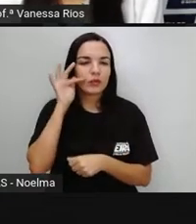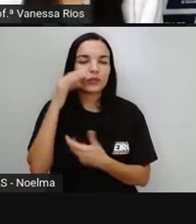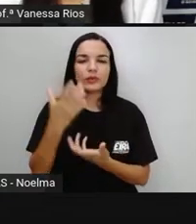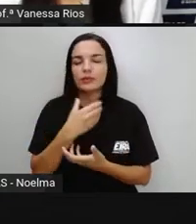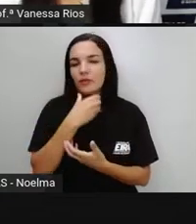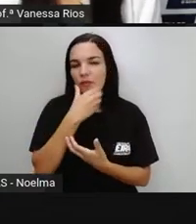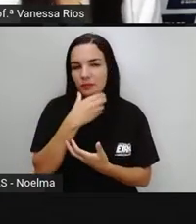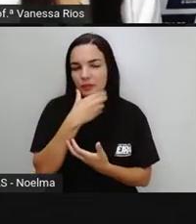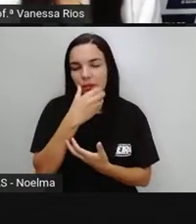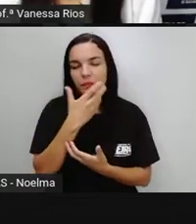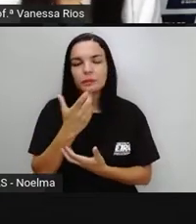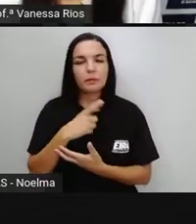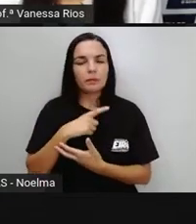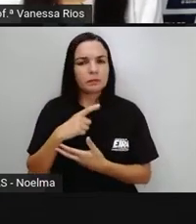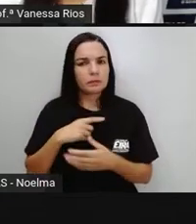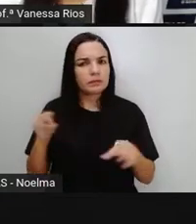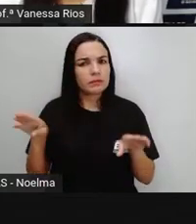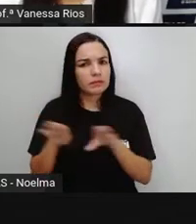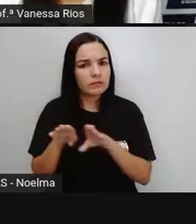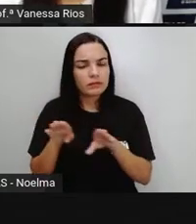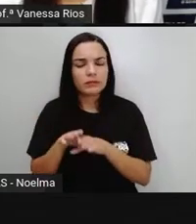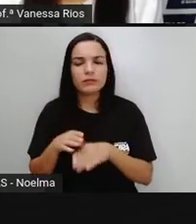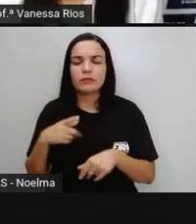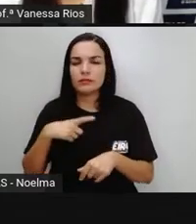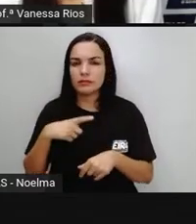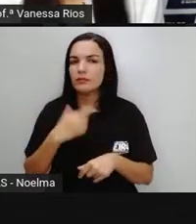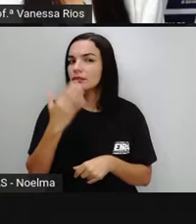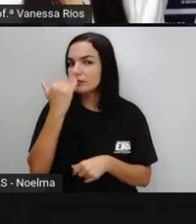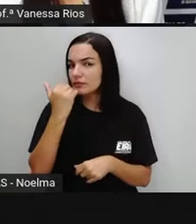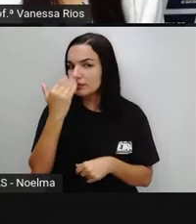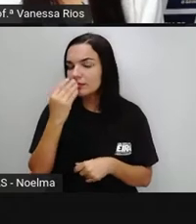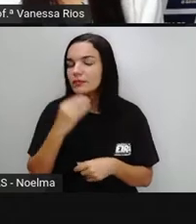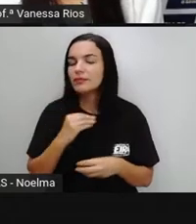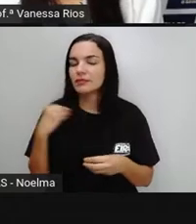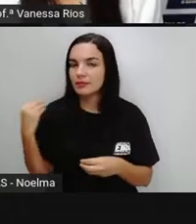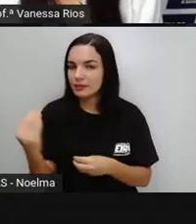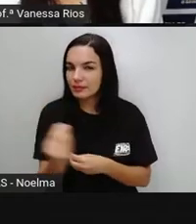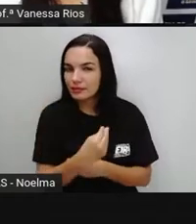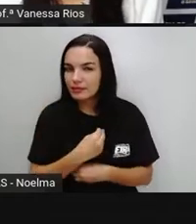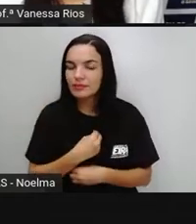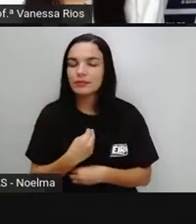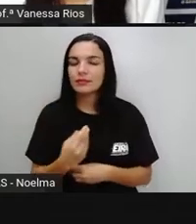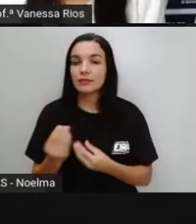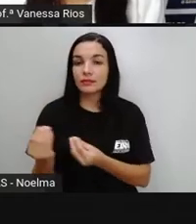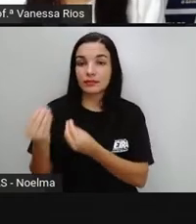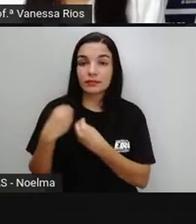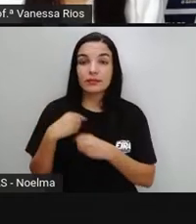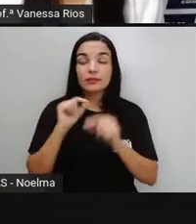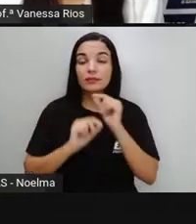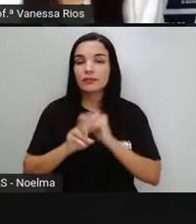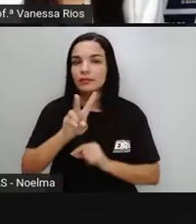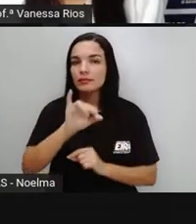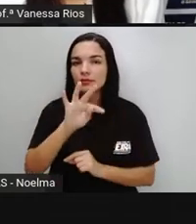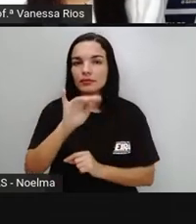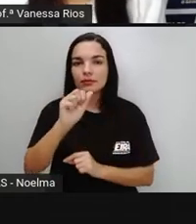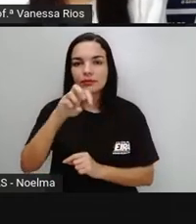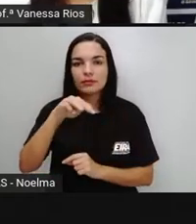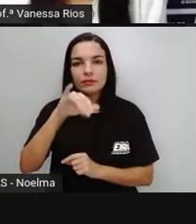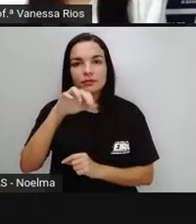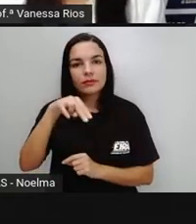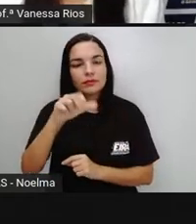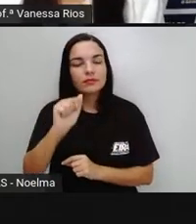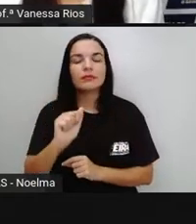alimentação E eles podem Contribuir Nos oferecendo As vitaminas As